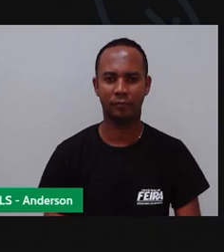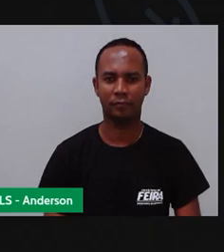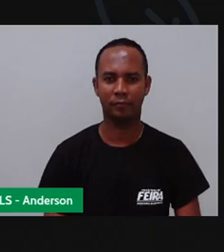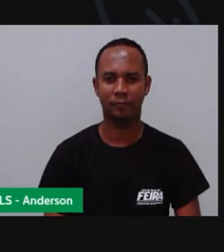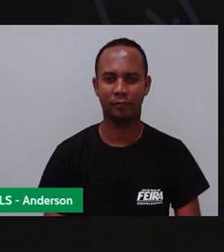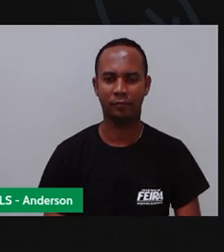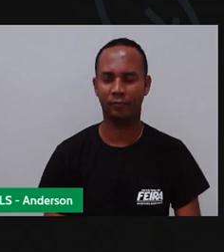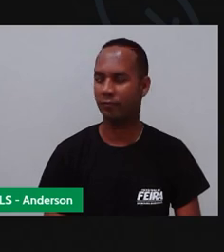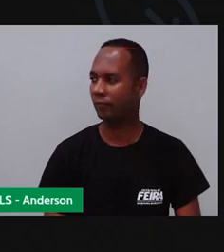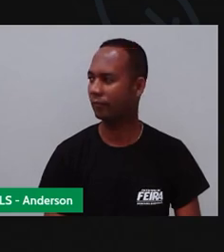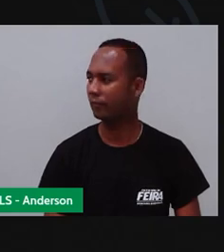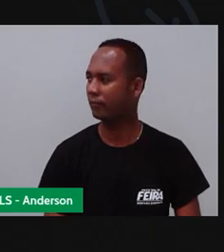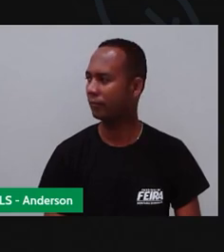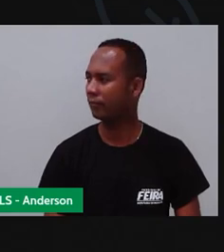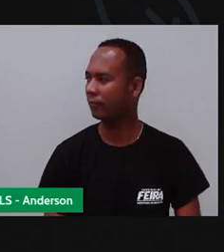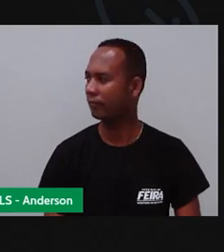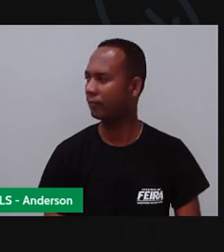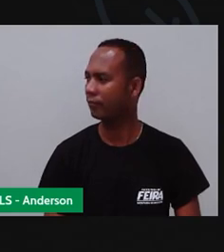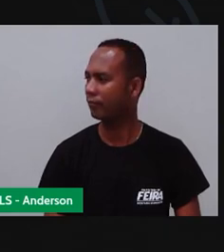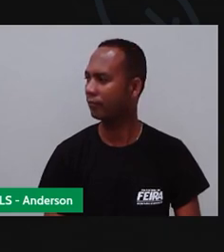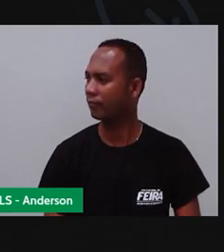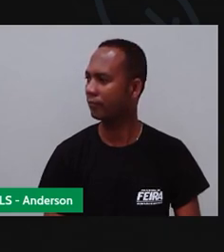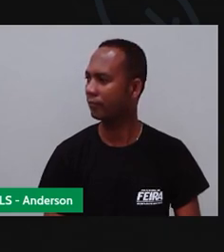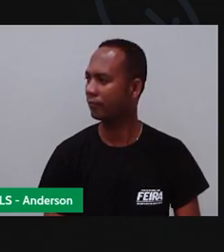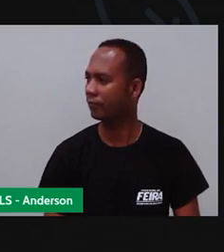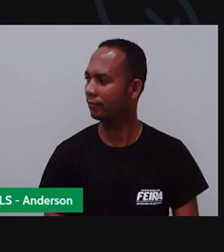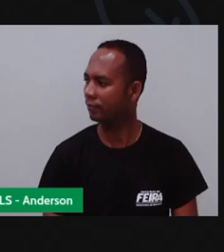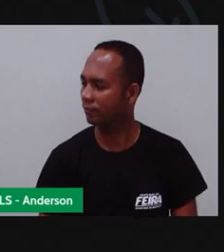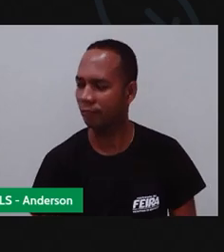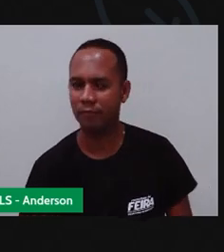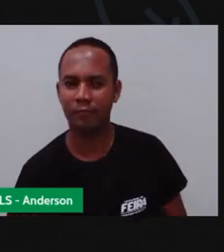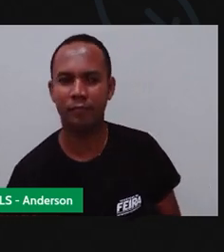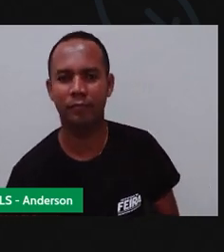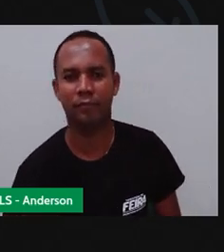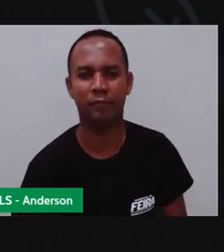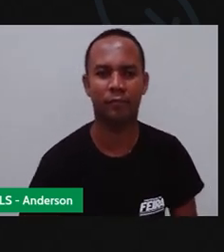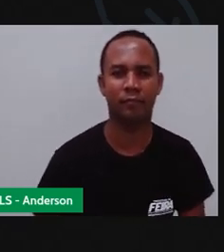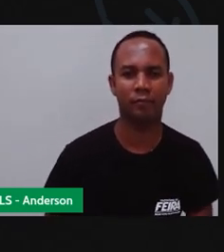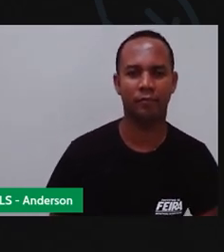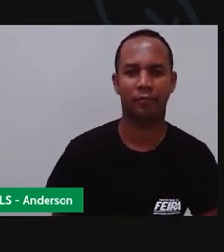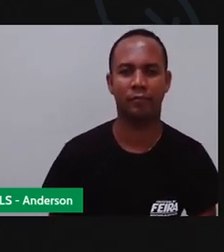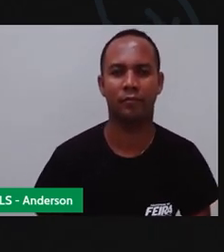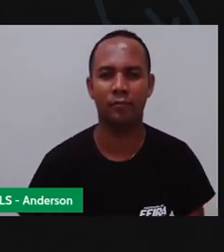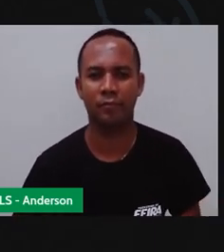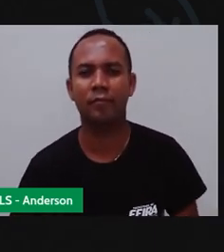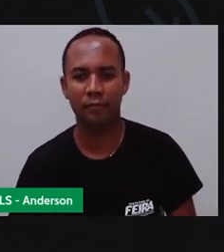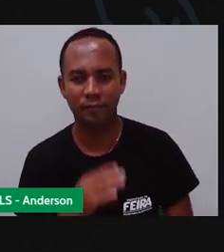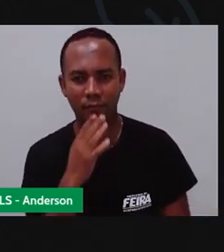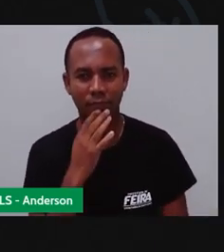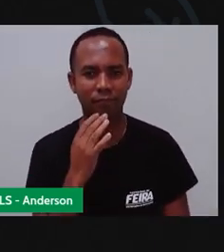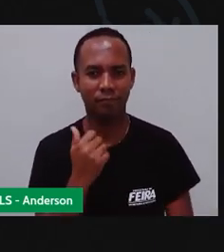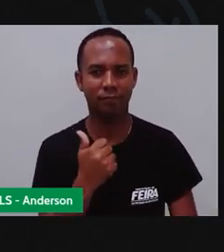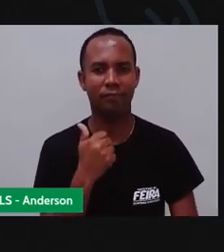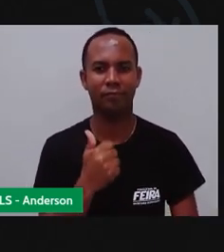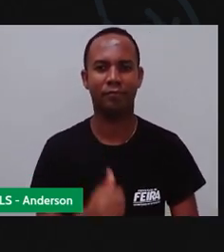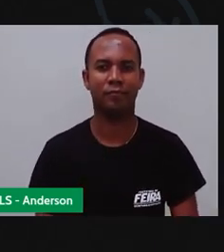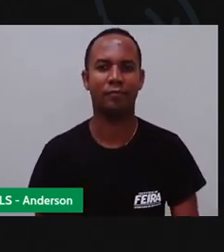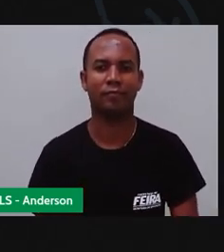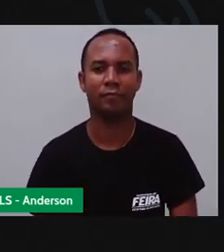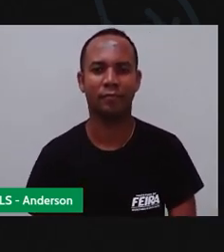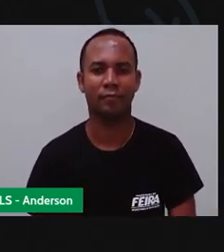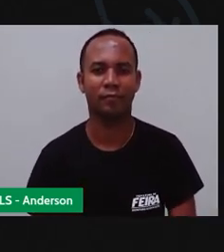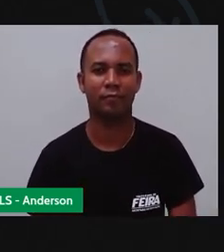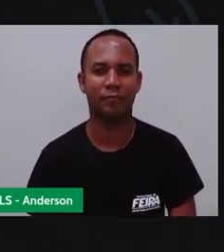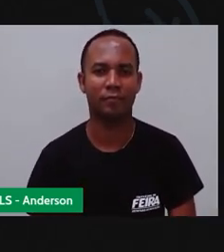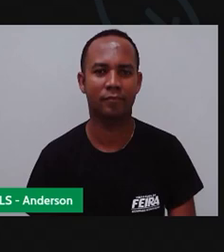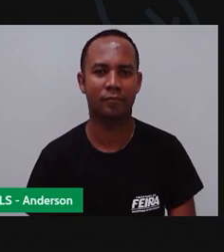Olha só Essa não Essa ficou sem graça Vamos botar uma coisa mais colorida Essa daqui Essa não ficou melhor, Anderson? Ficou,